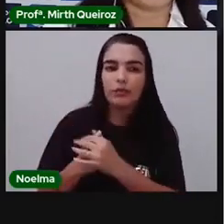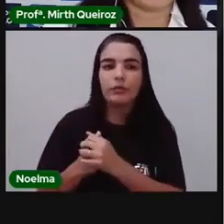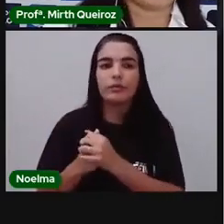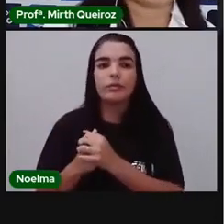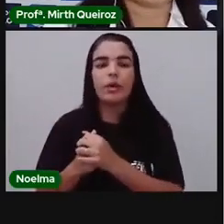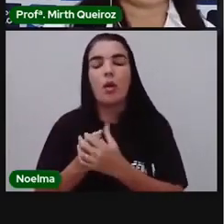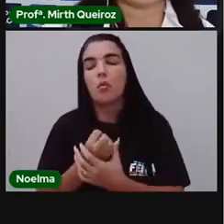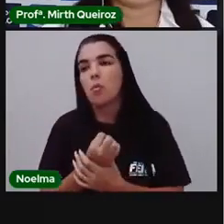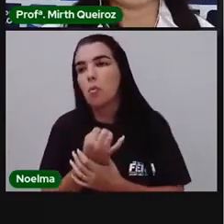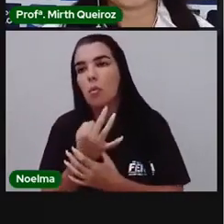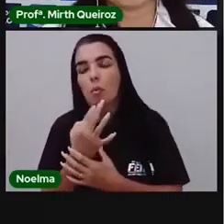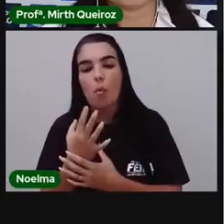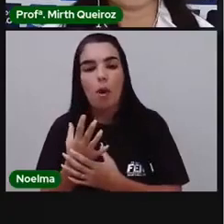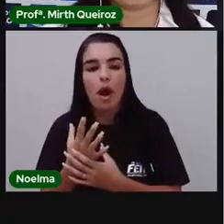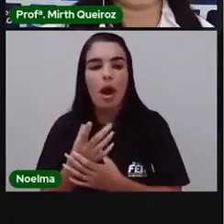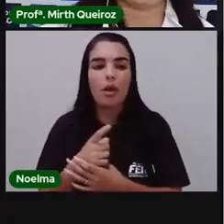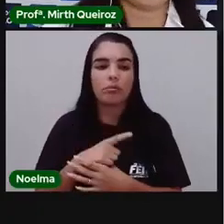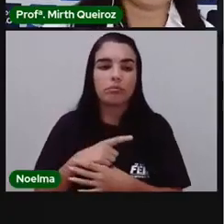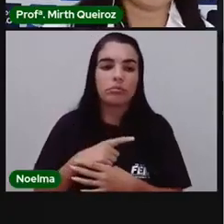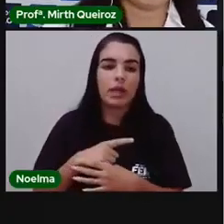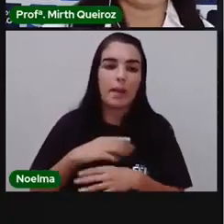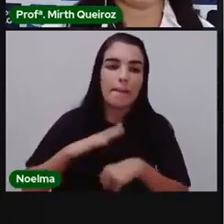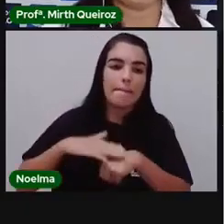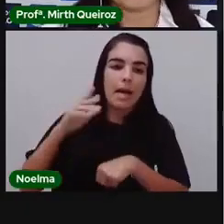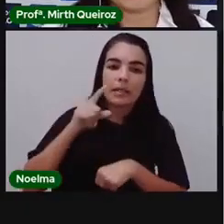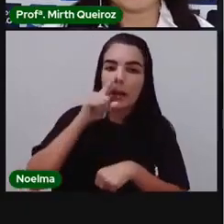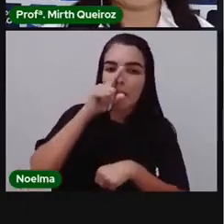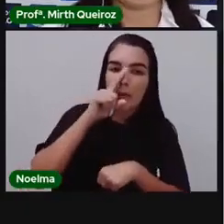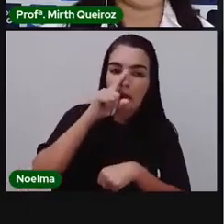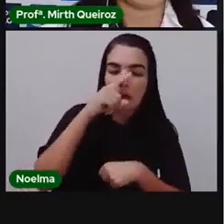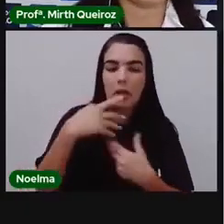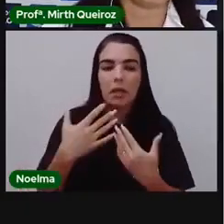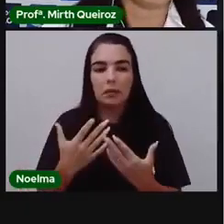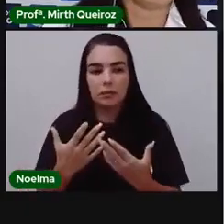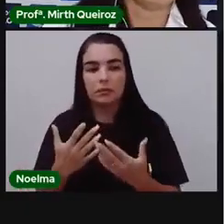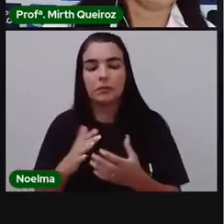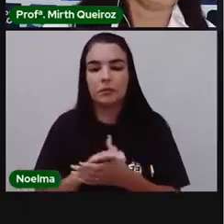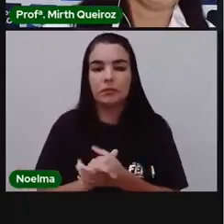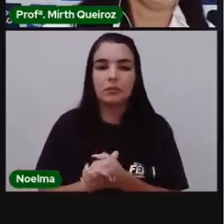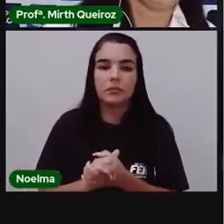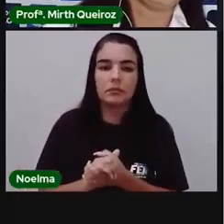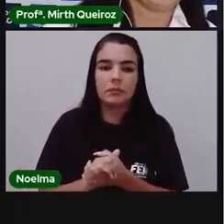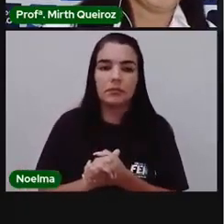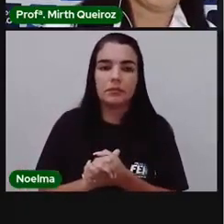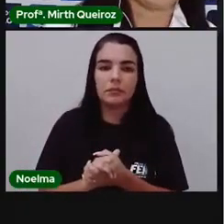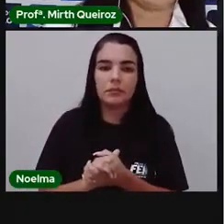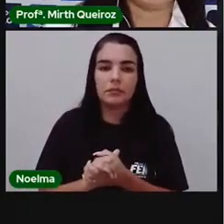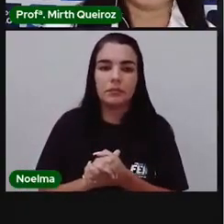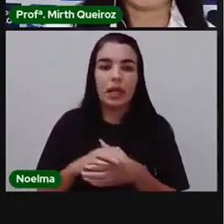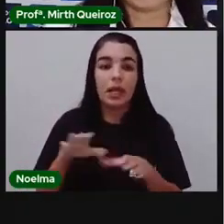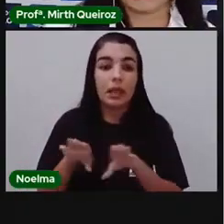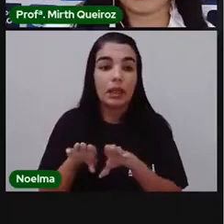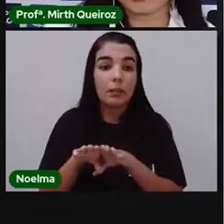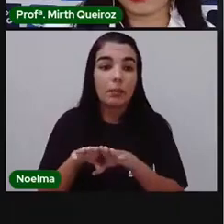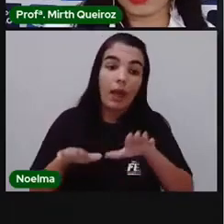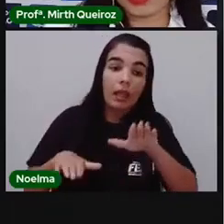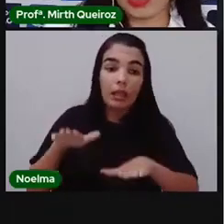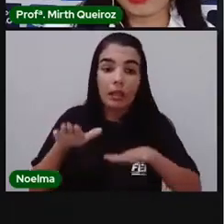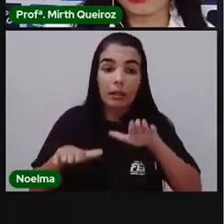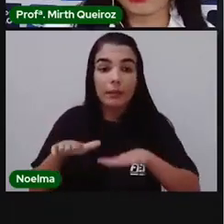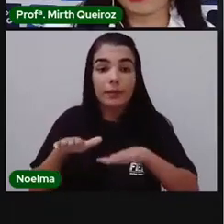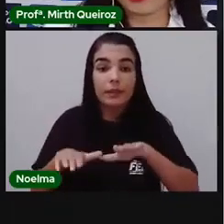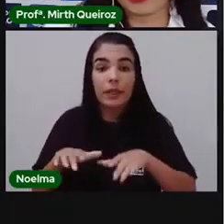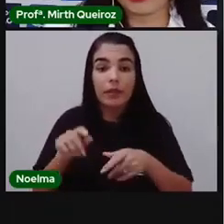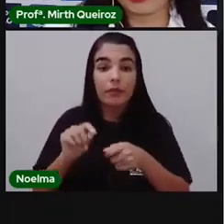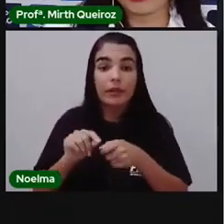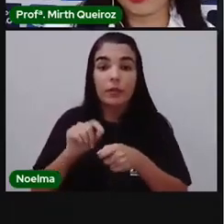de qual que tá mais criticamente em perigo, em perigo, vulnerável, certo? E a dependência vocês podem fazer o quê?